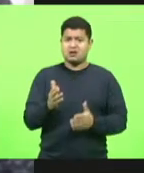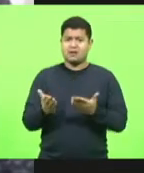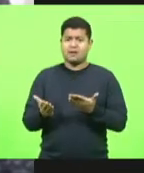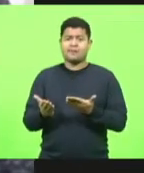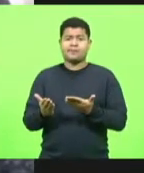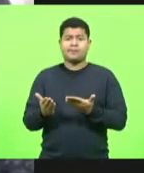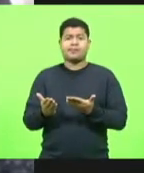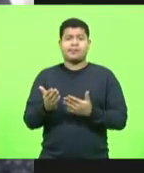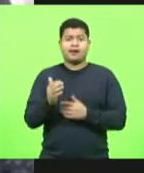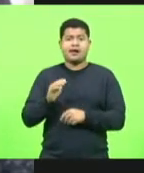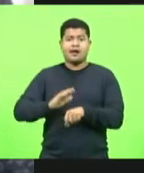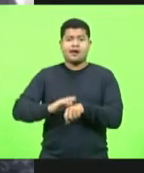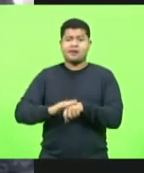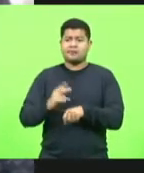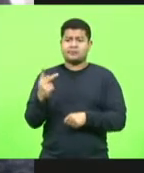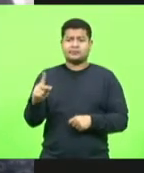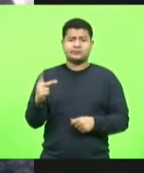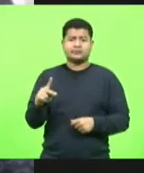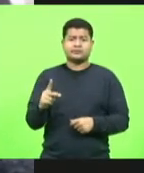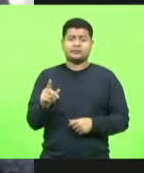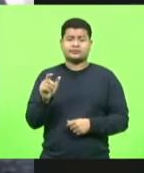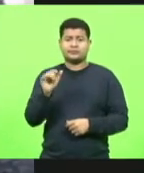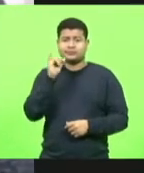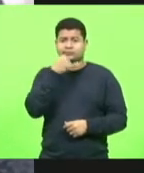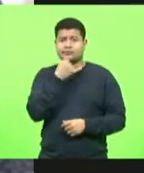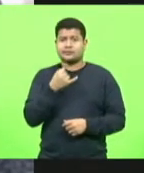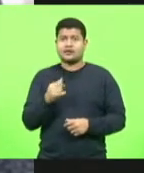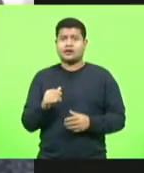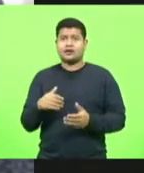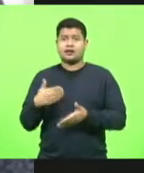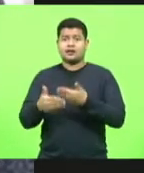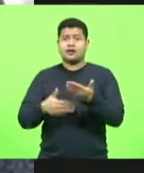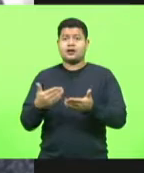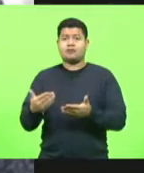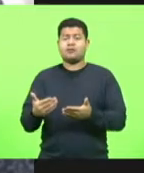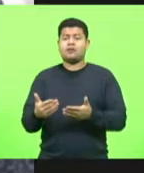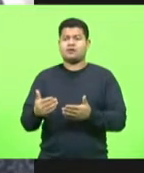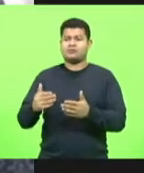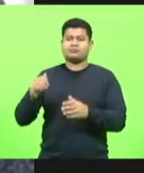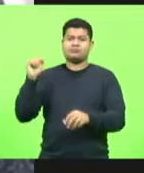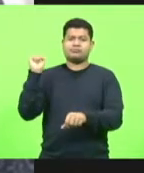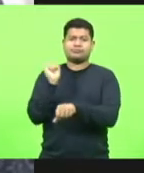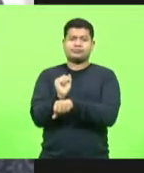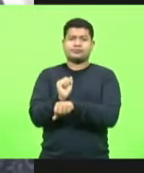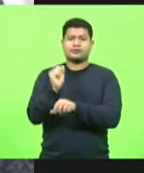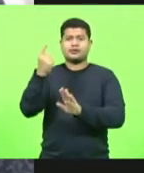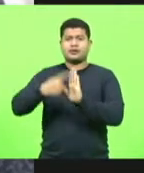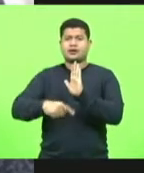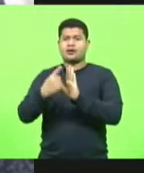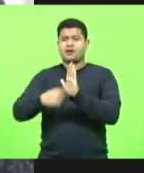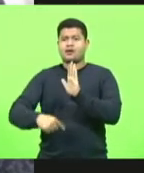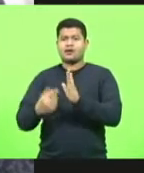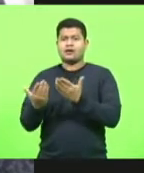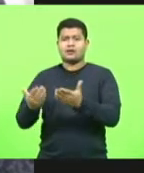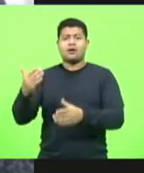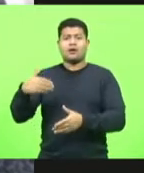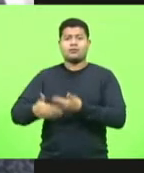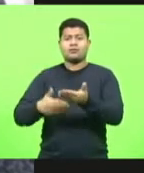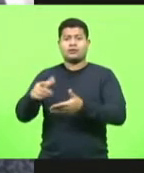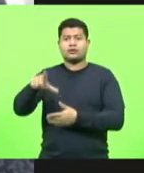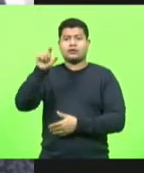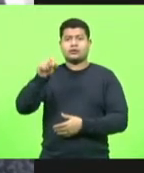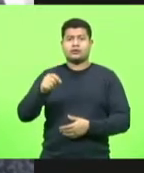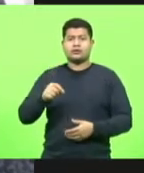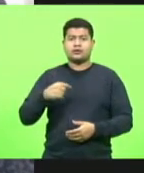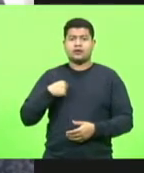desta pessoa que, infelizmente, acabou abortando o processo seletivo, é mais ou menos naquela linha, olha, nós não